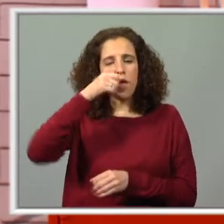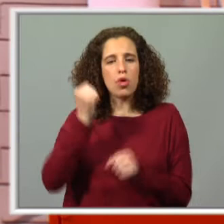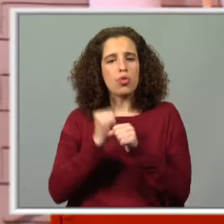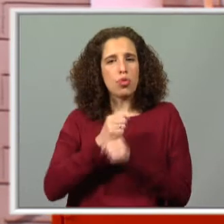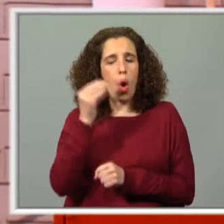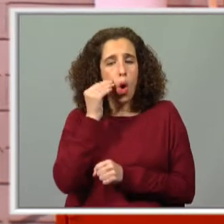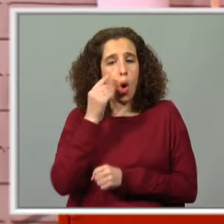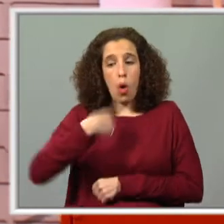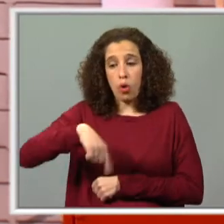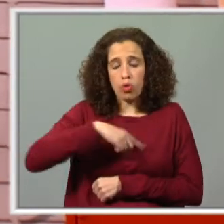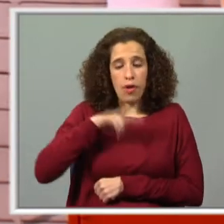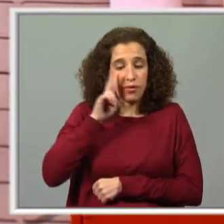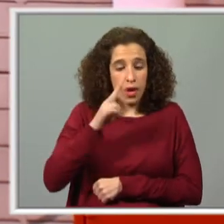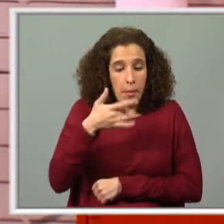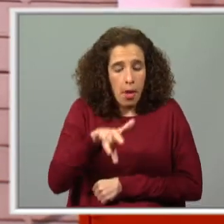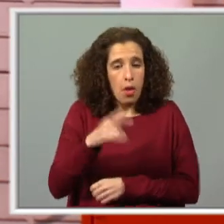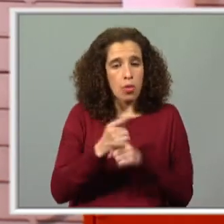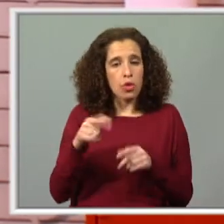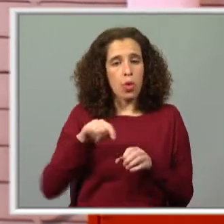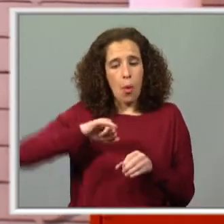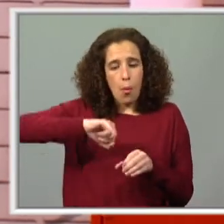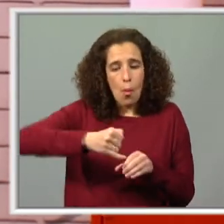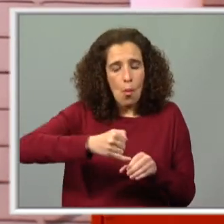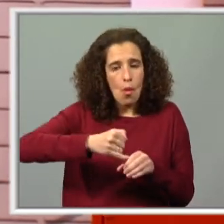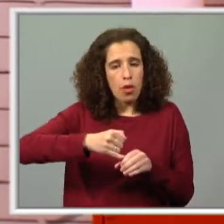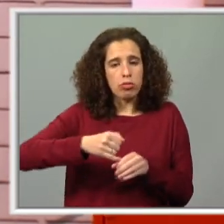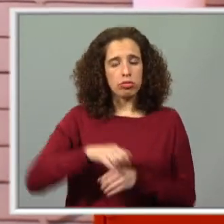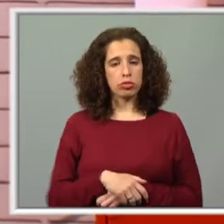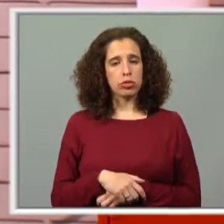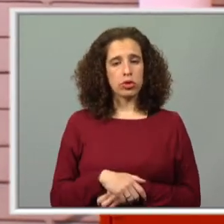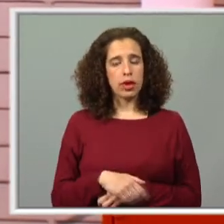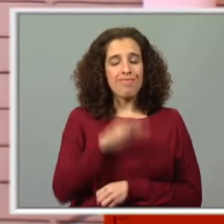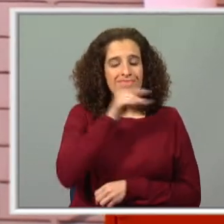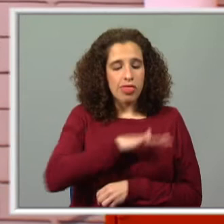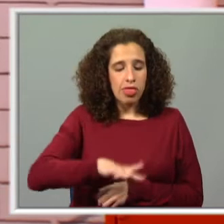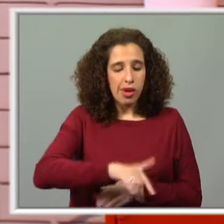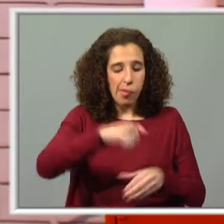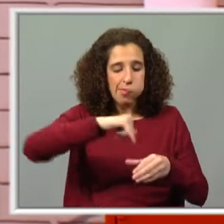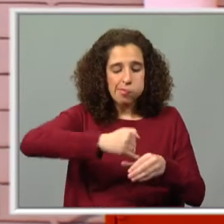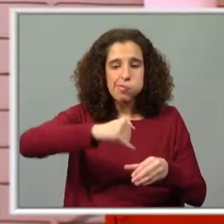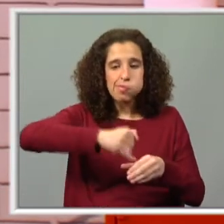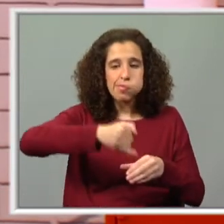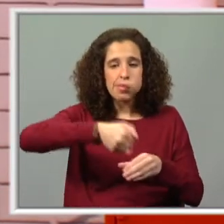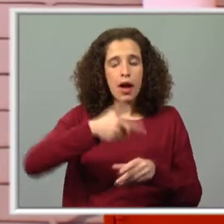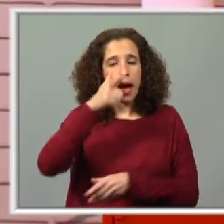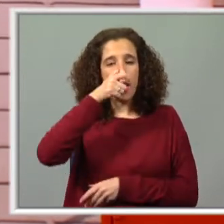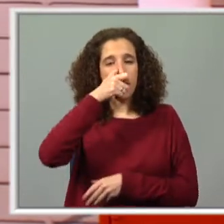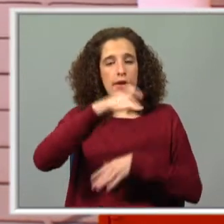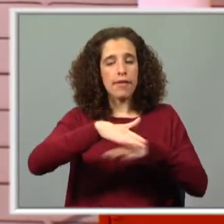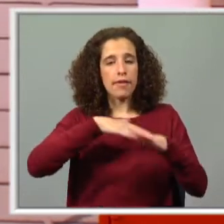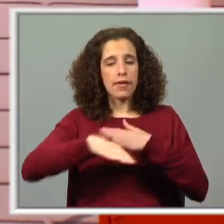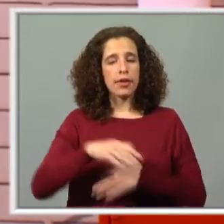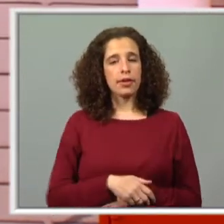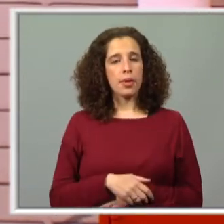conseguimos ver muito bem, não é? Porque os formigueiros são, por baixo da terra, são escavações que as formigas fazem